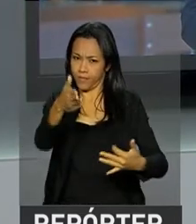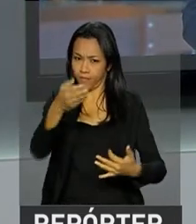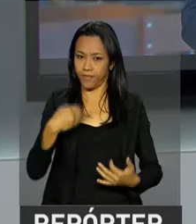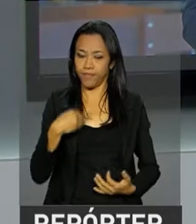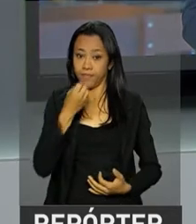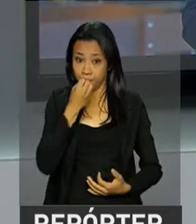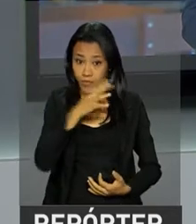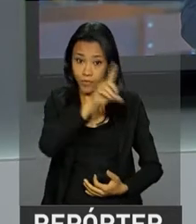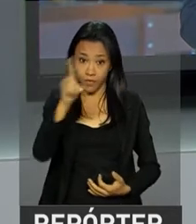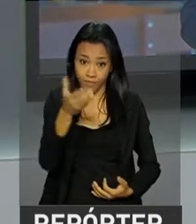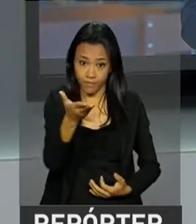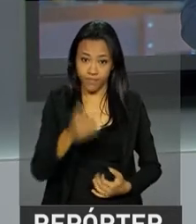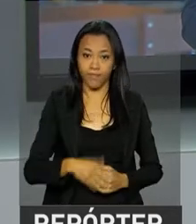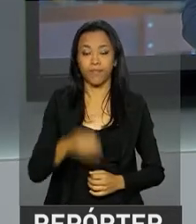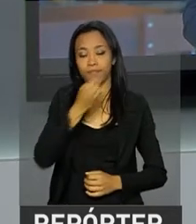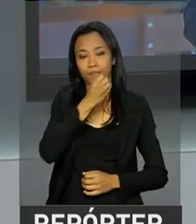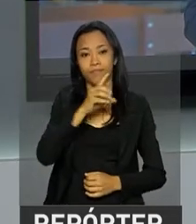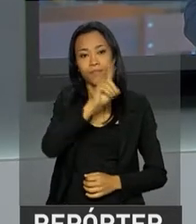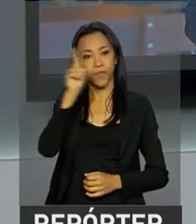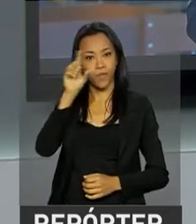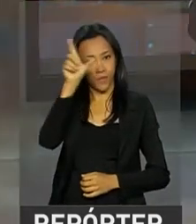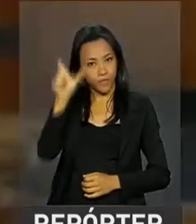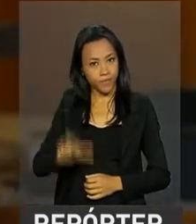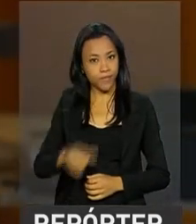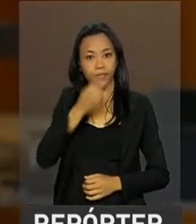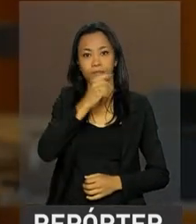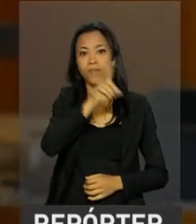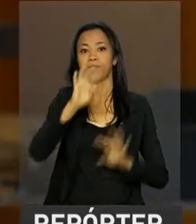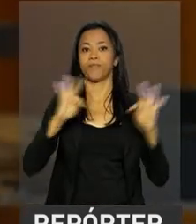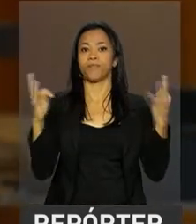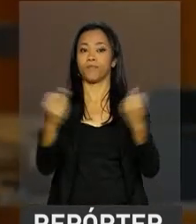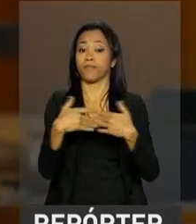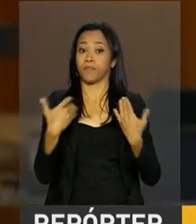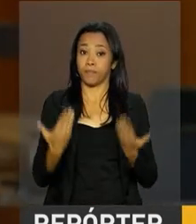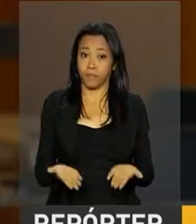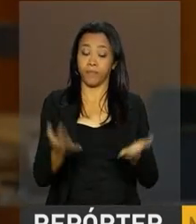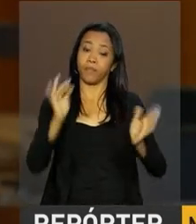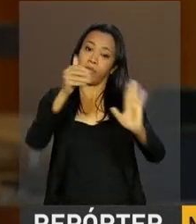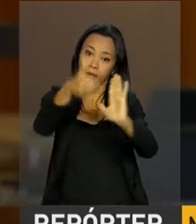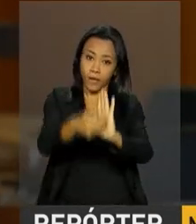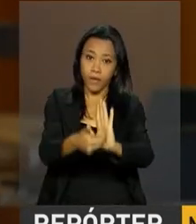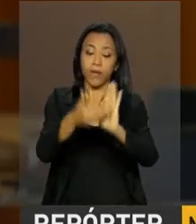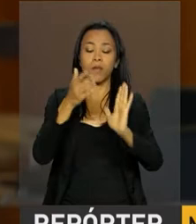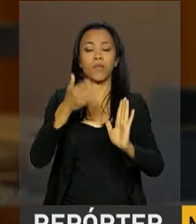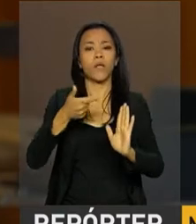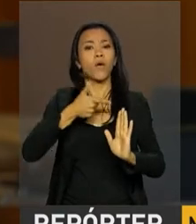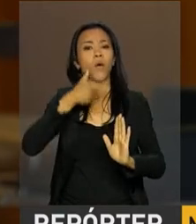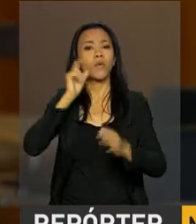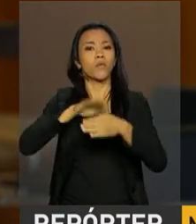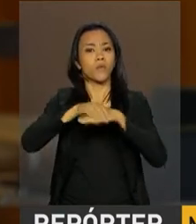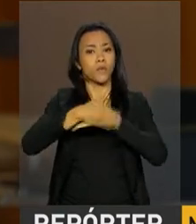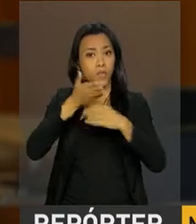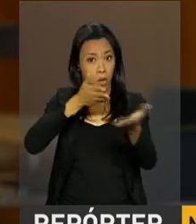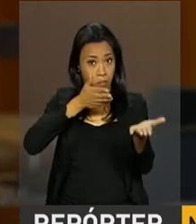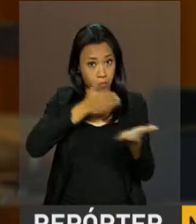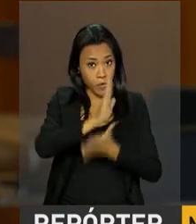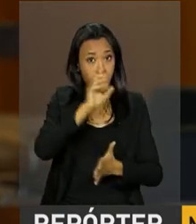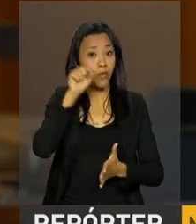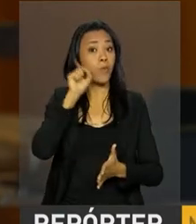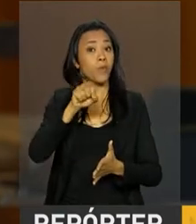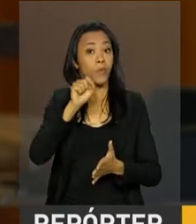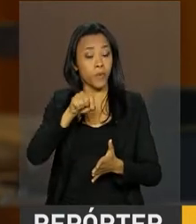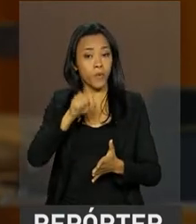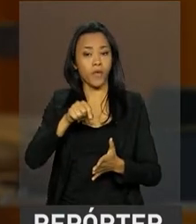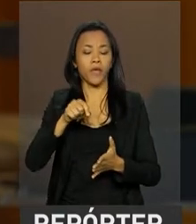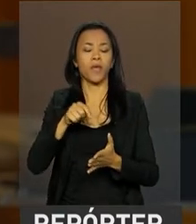Oi, Ney, bom dia. Bom dia, Leandro. Bom dia a todos. Olha, Leandro, a Câmara dos Deputados aprovou na noite de ontem o relatório